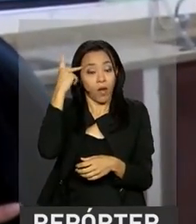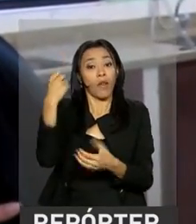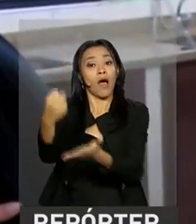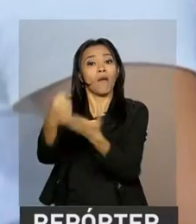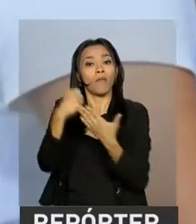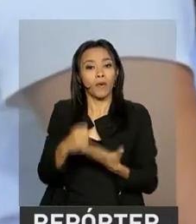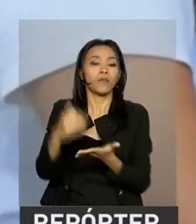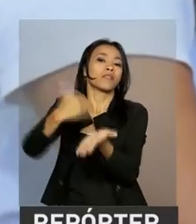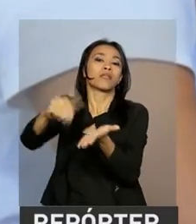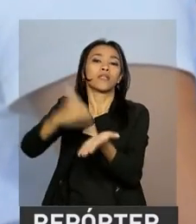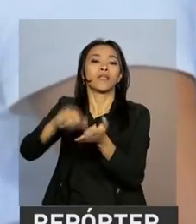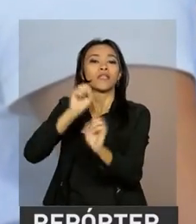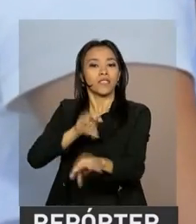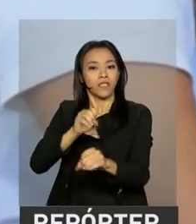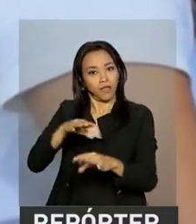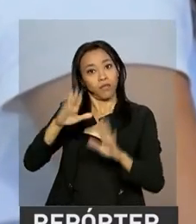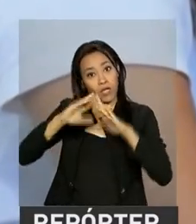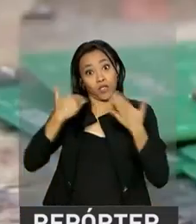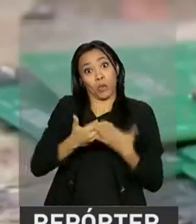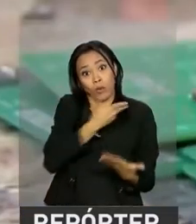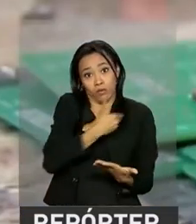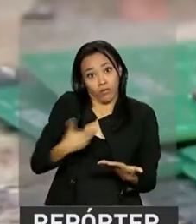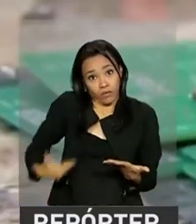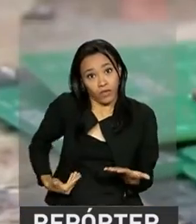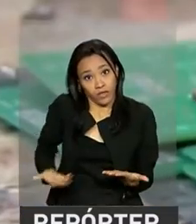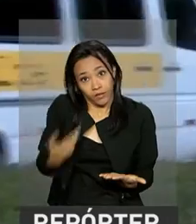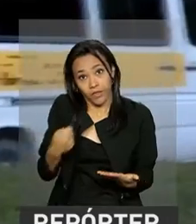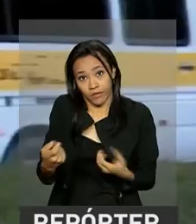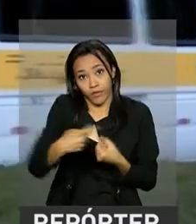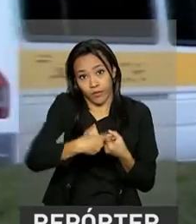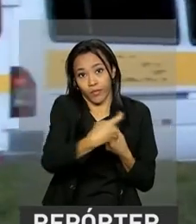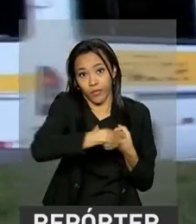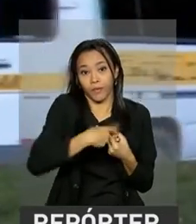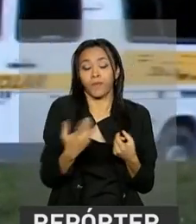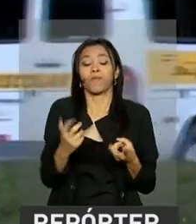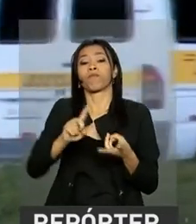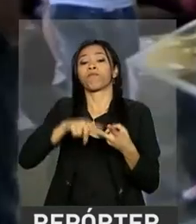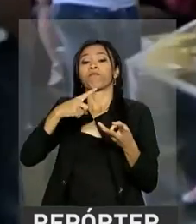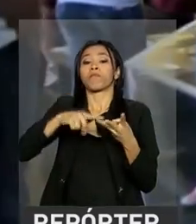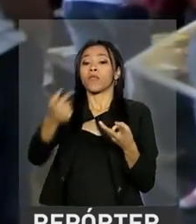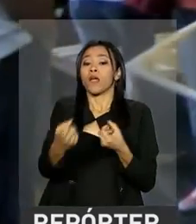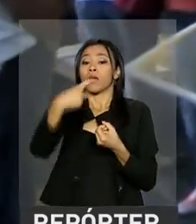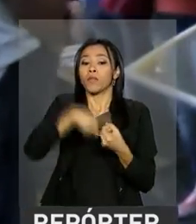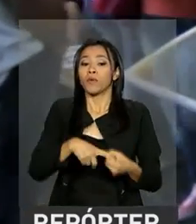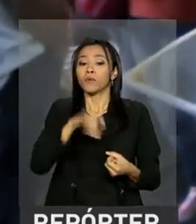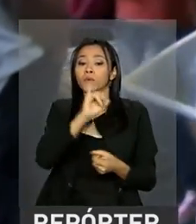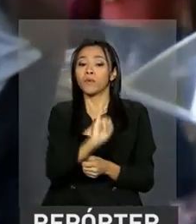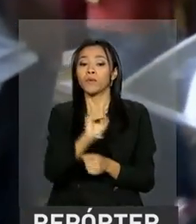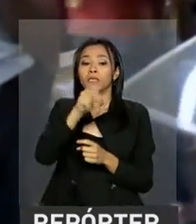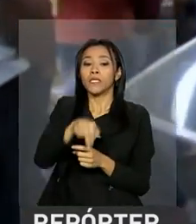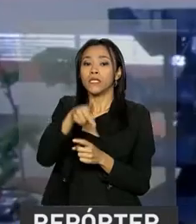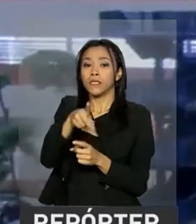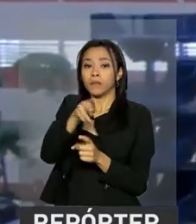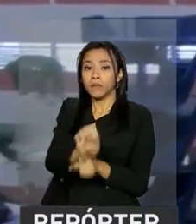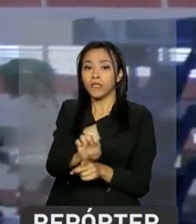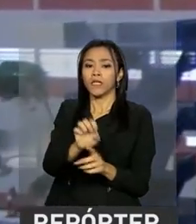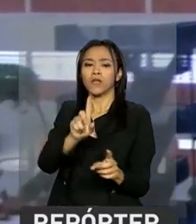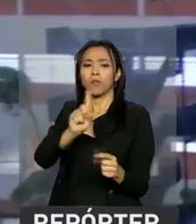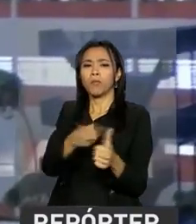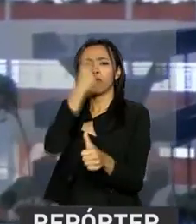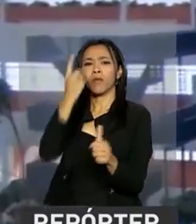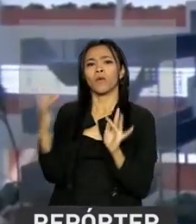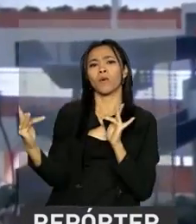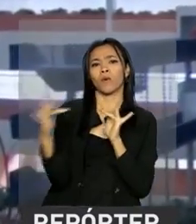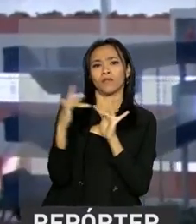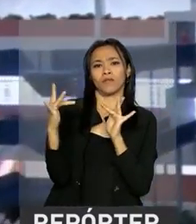Educação, nós somos uma escola municipal, então lógico que a gente precisaria ter isso. O apoio do INPE, porque no primeiro momento, no nosso primeiro contato